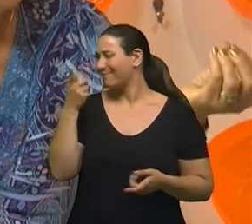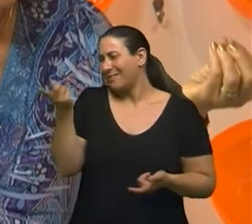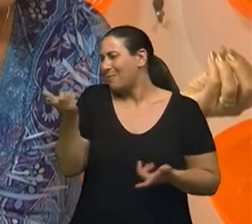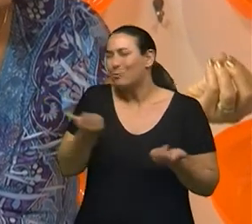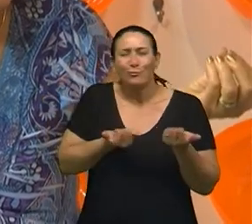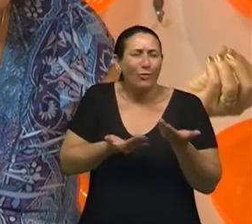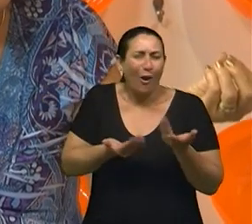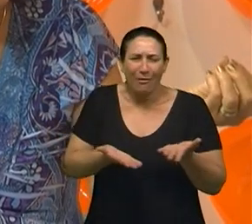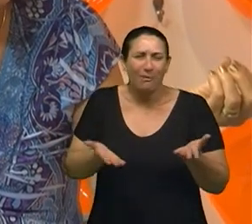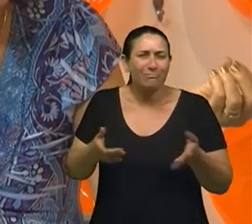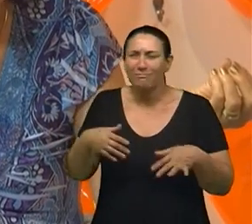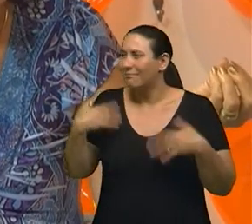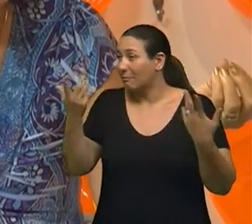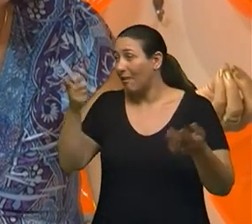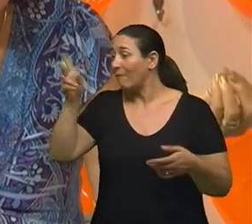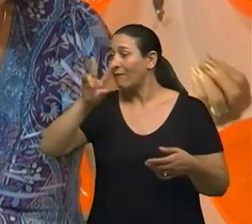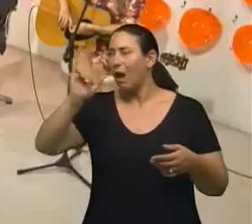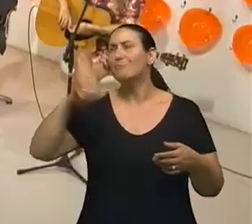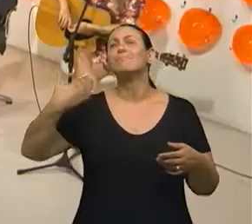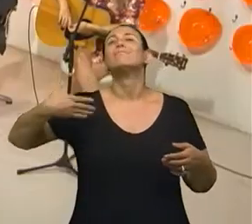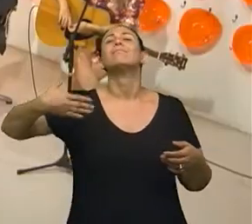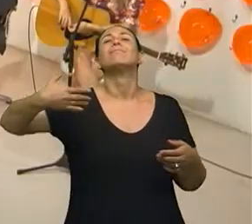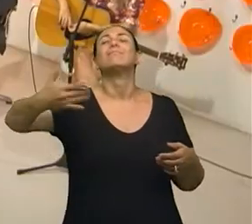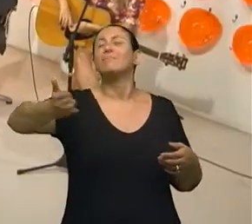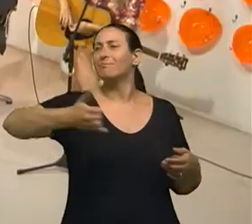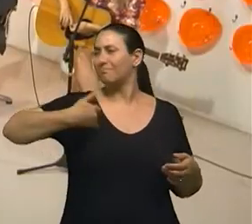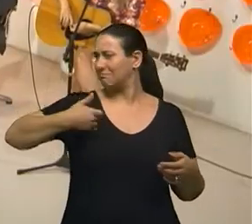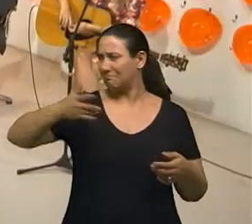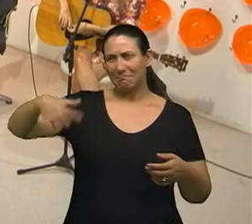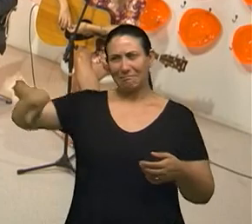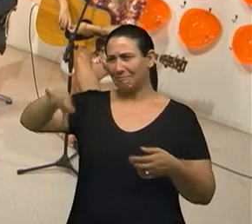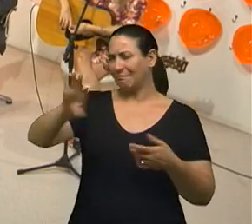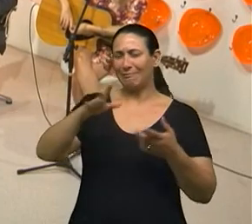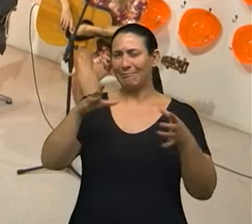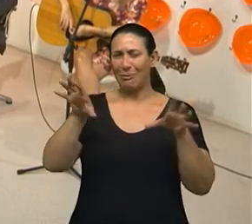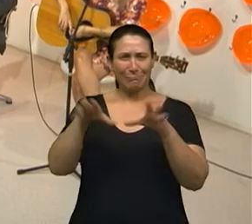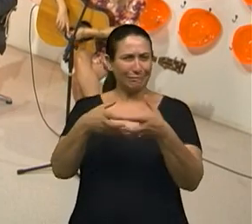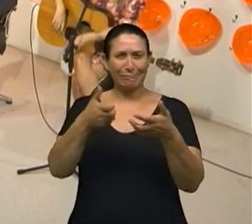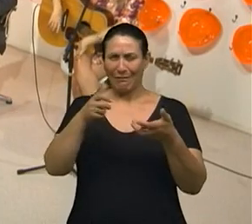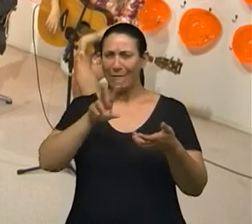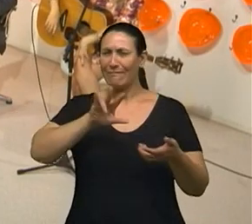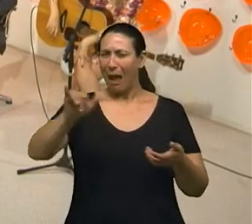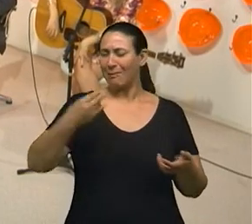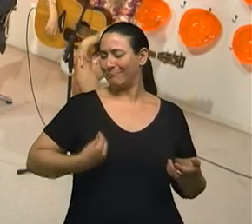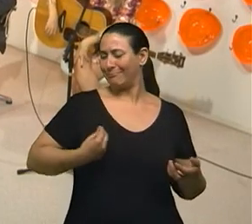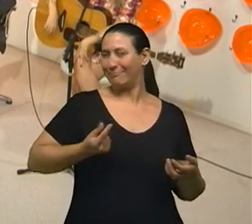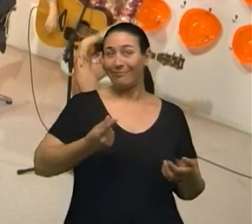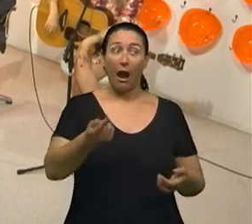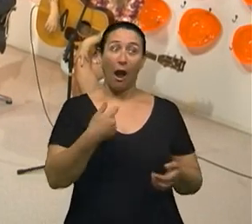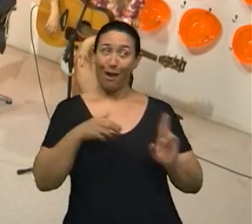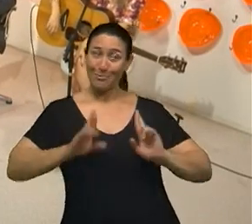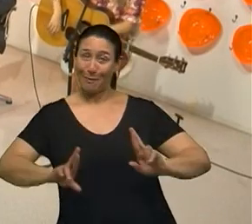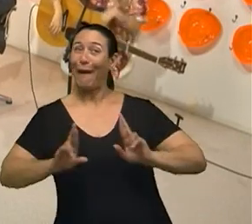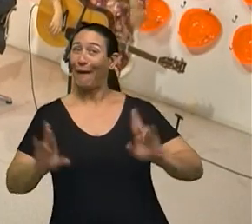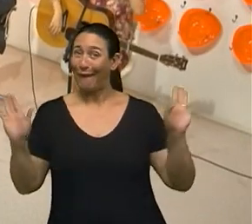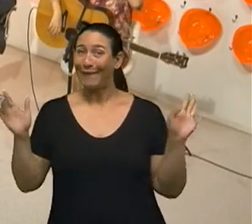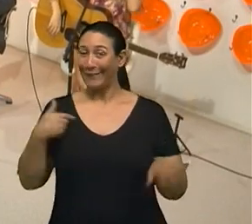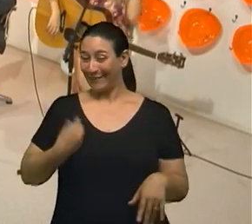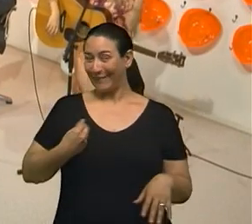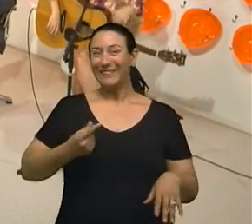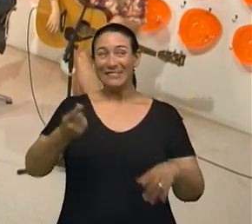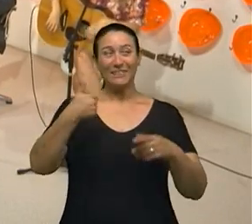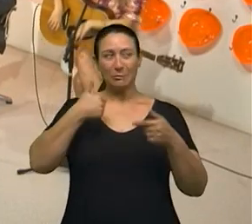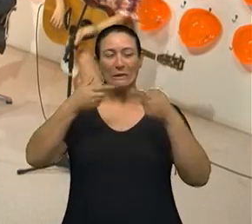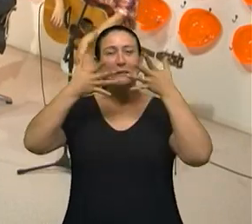menina ainda, mas vai lá aos 100 anos, tua geração vai aos 100 e fácil, fácil, né? Só se cuidar um pouquinho e cantar muito. Cheio de